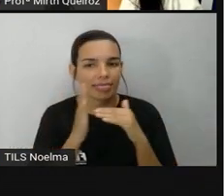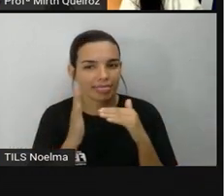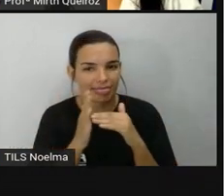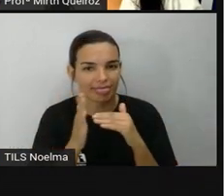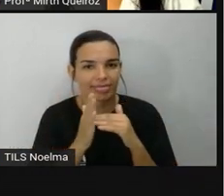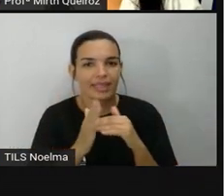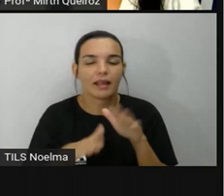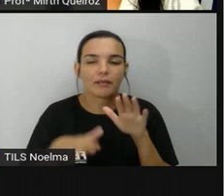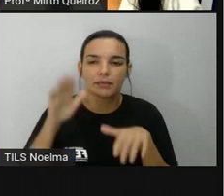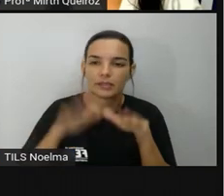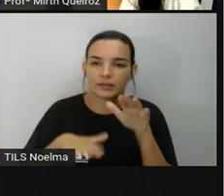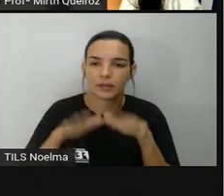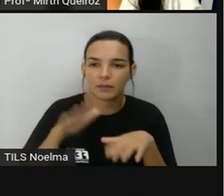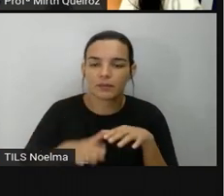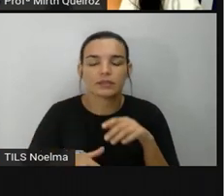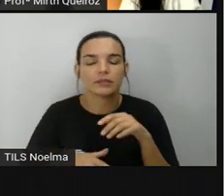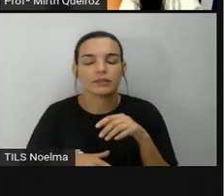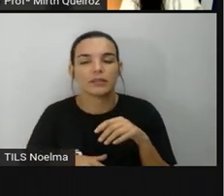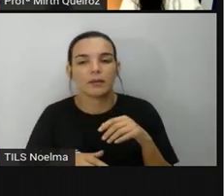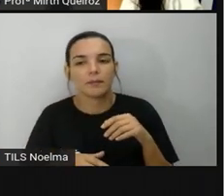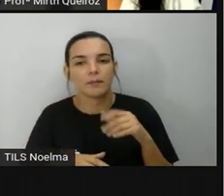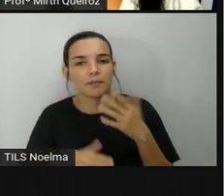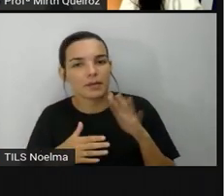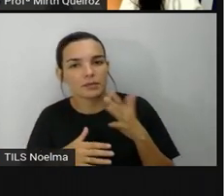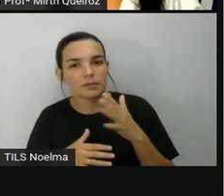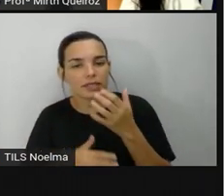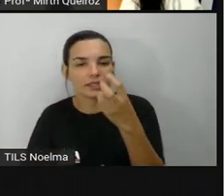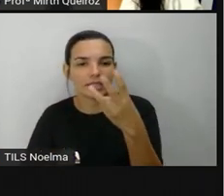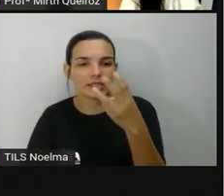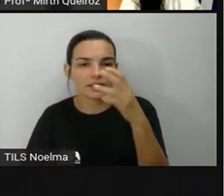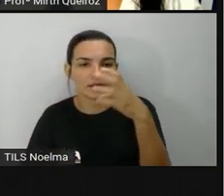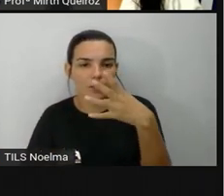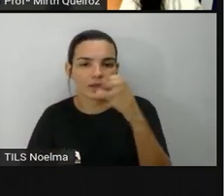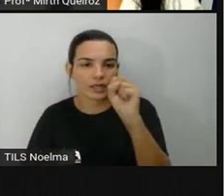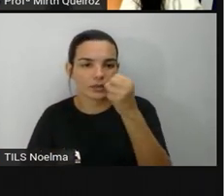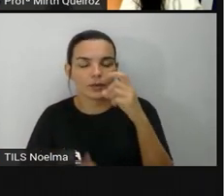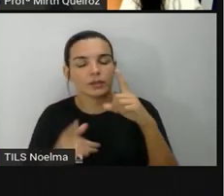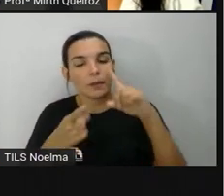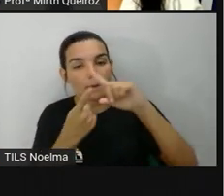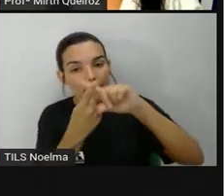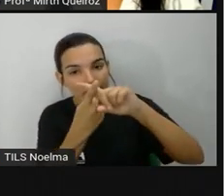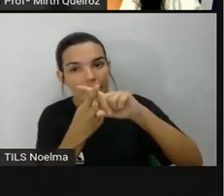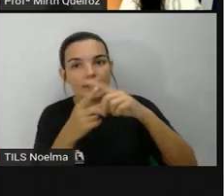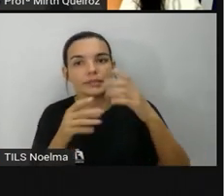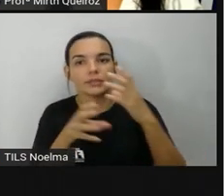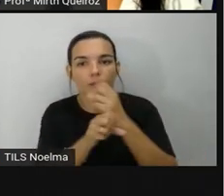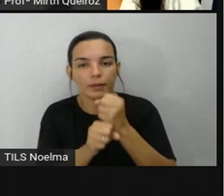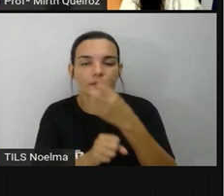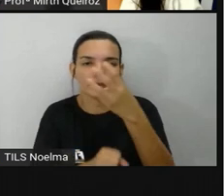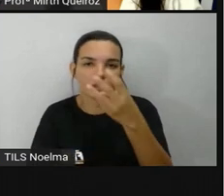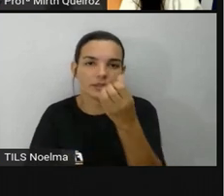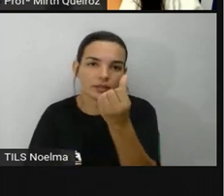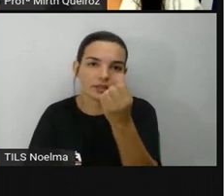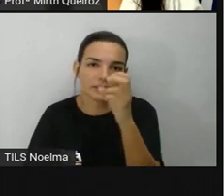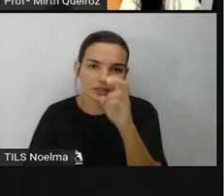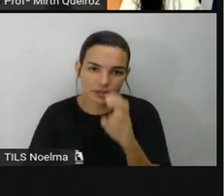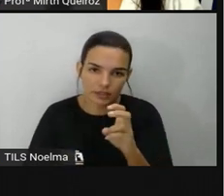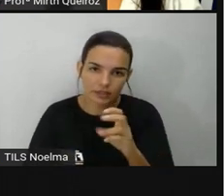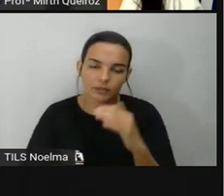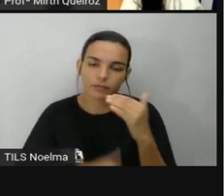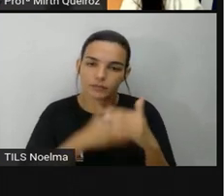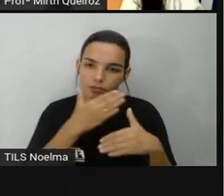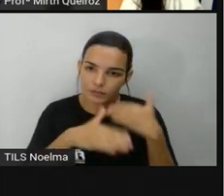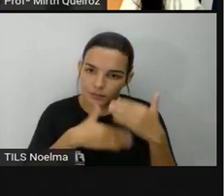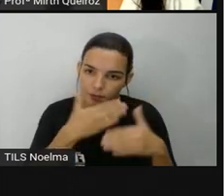Clara, sabendo que passa aí pela padaria, seria 348 mais 365. E